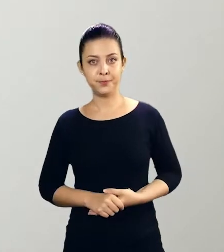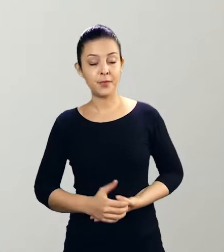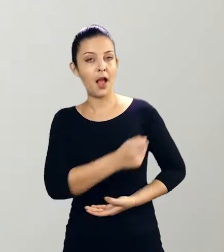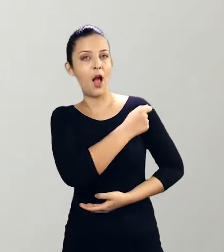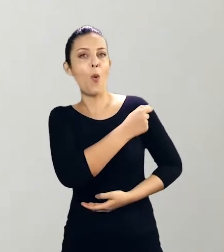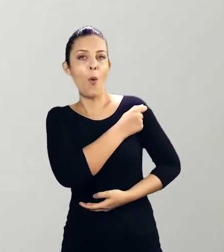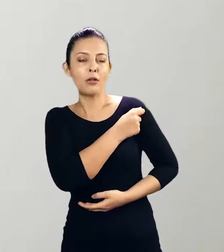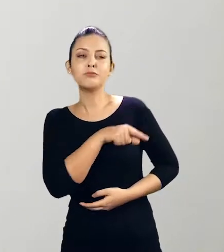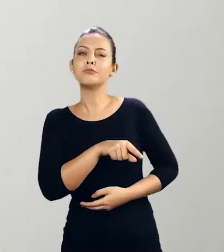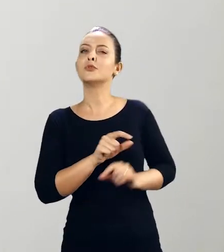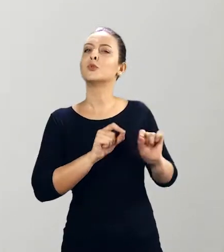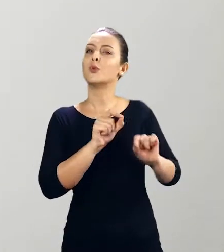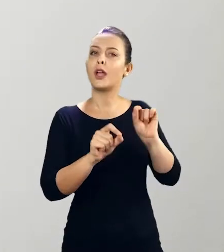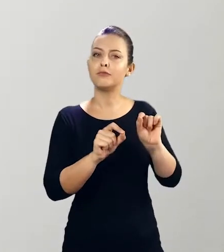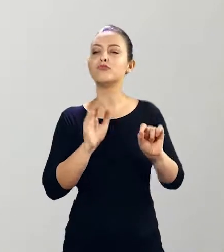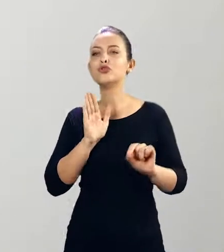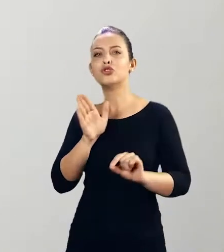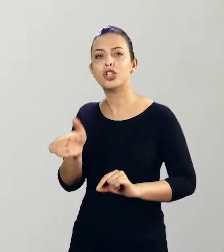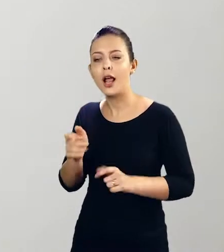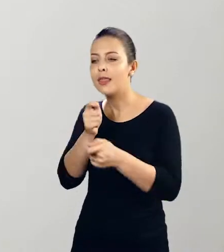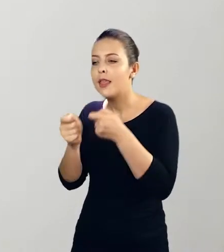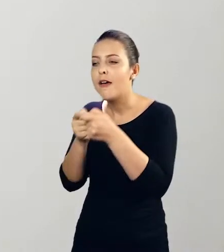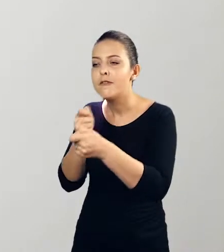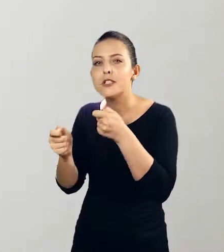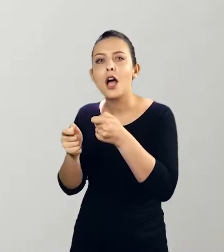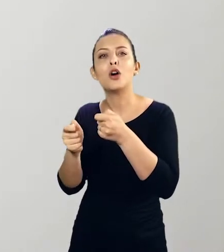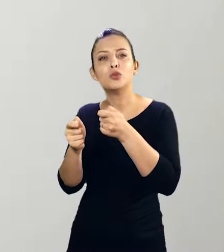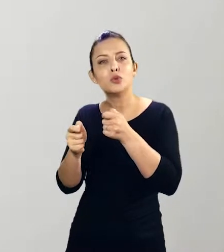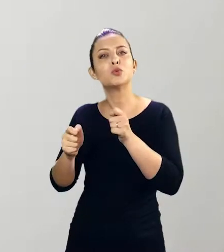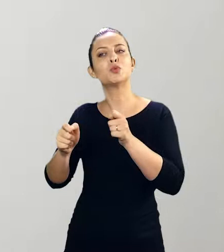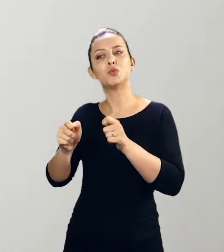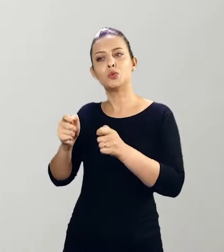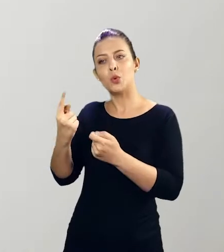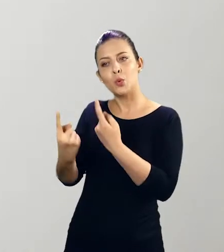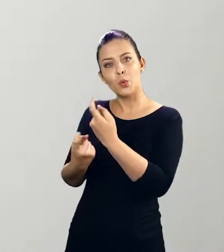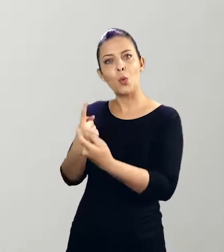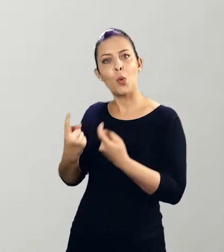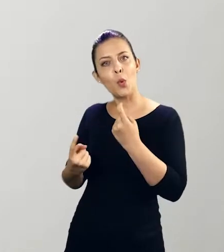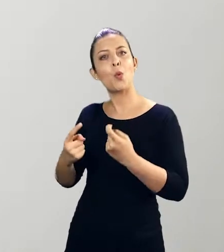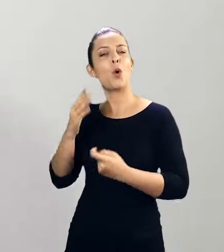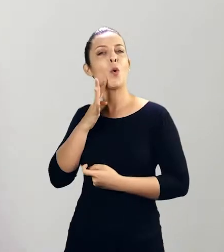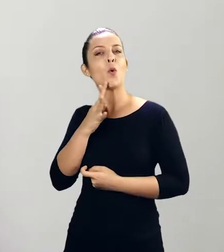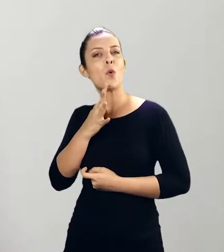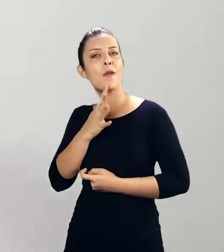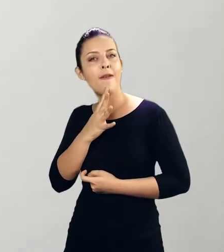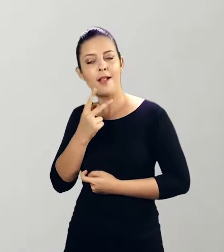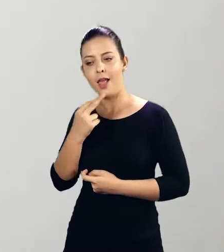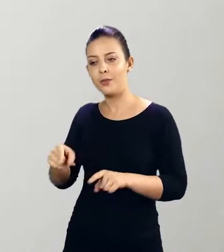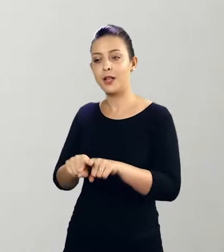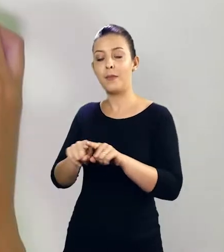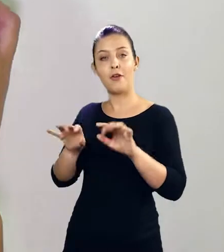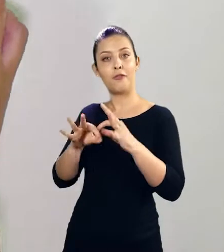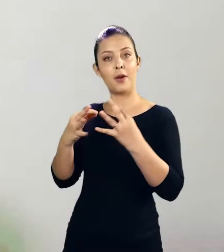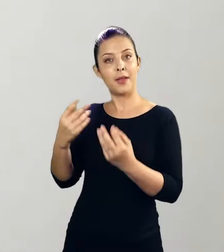Os alunos foram então direto na fonte. Entrevistaram tanto os últimos falantes da língua, quanto seus familiares.